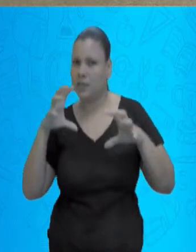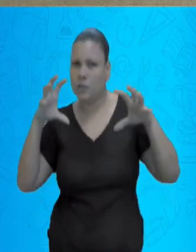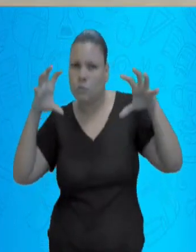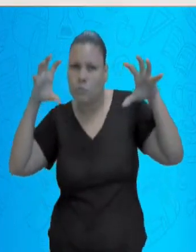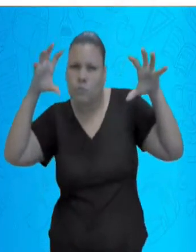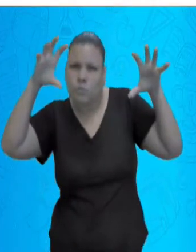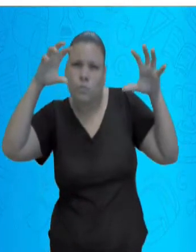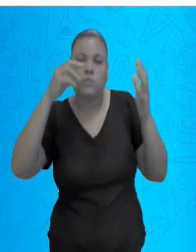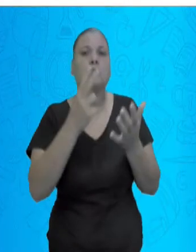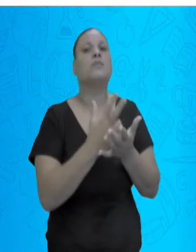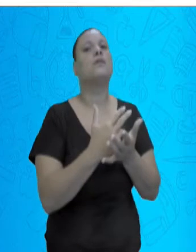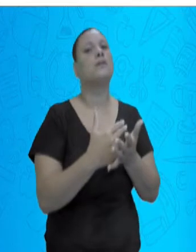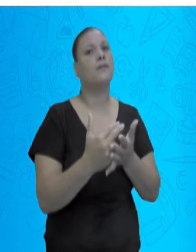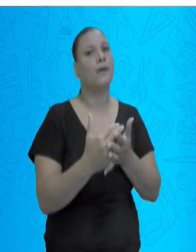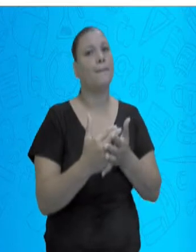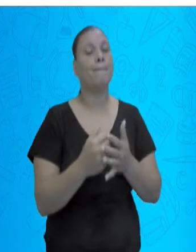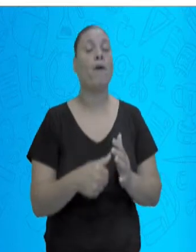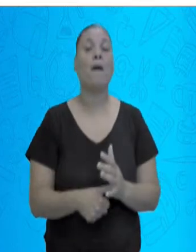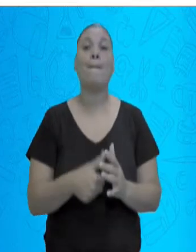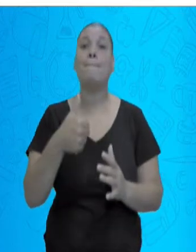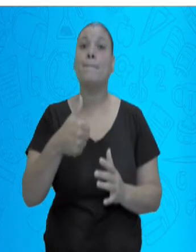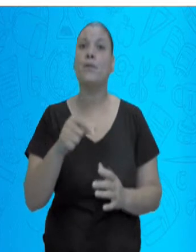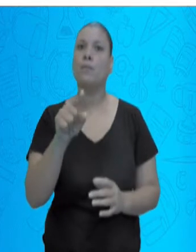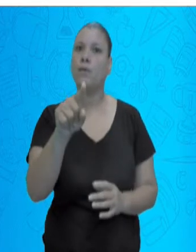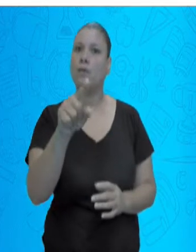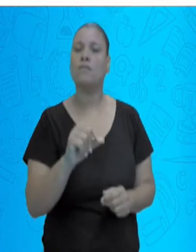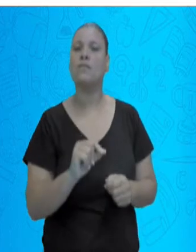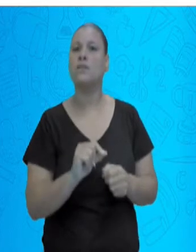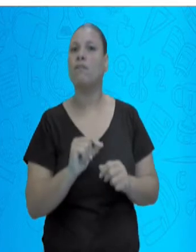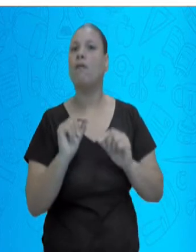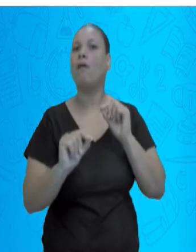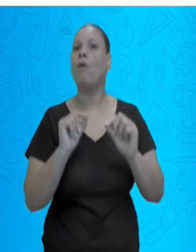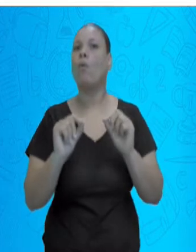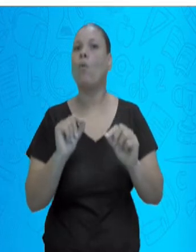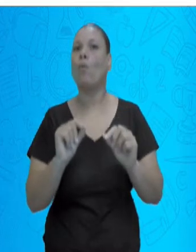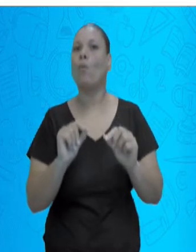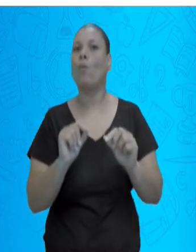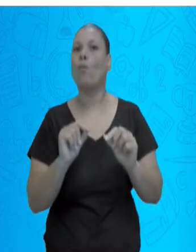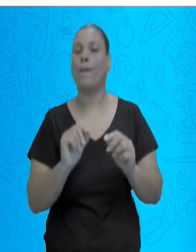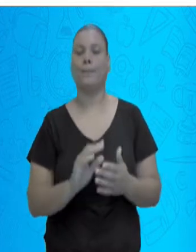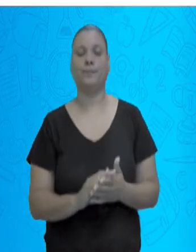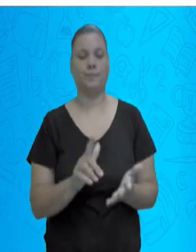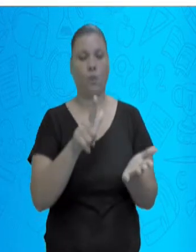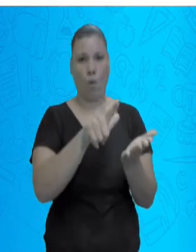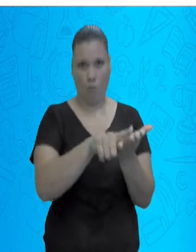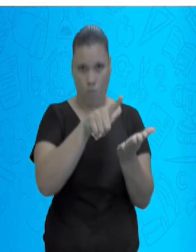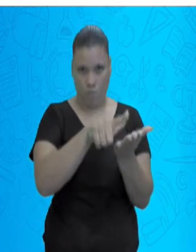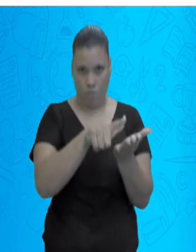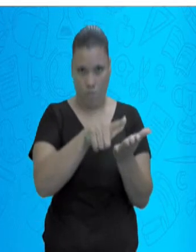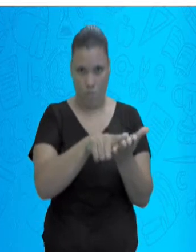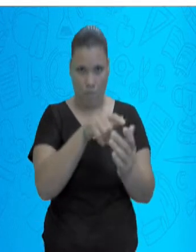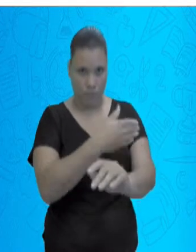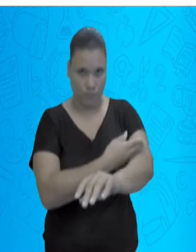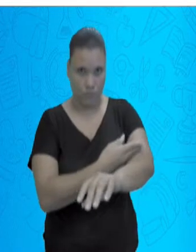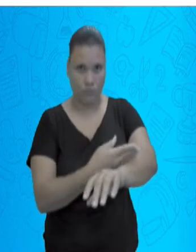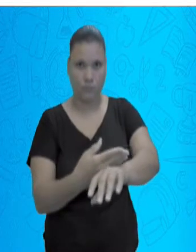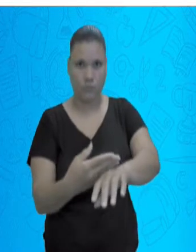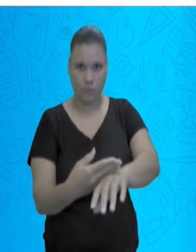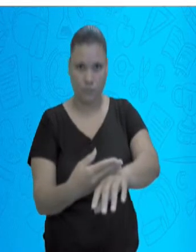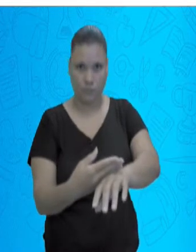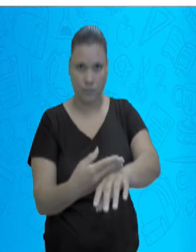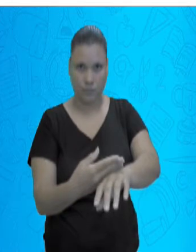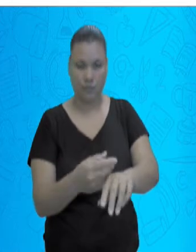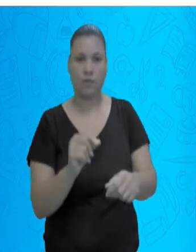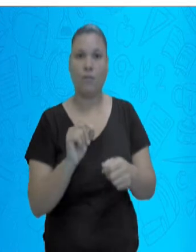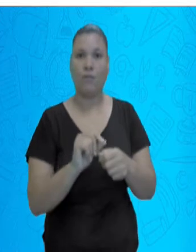O primeiro passo, você vai ter que distribuir 30 pontos na sua folha aleatórios. Tá, gente? Vai distribuir, você vai